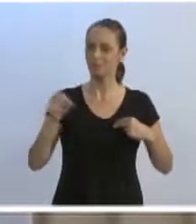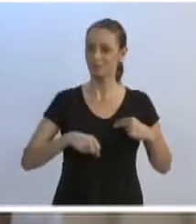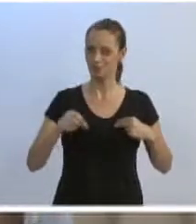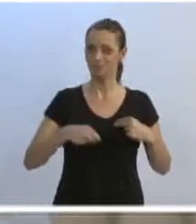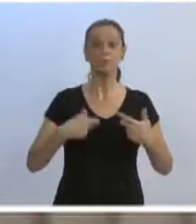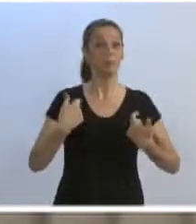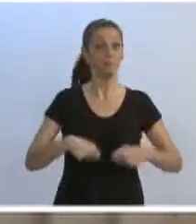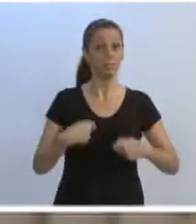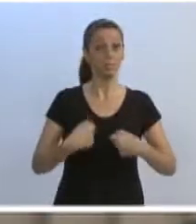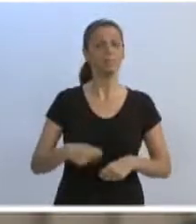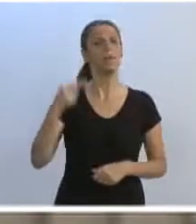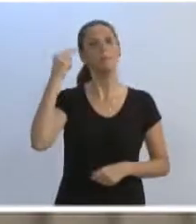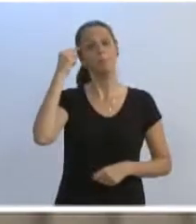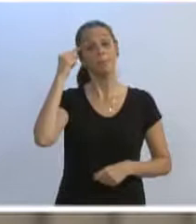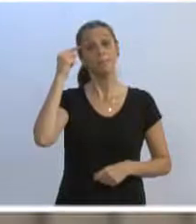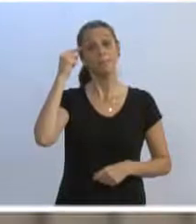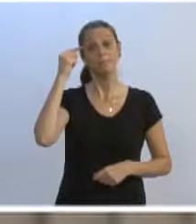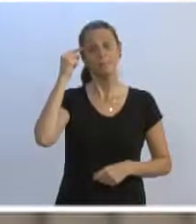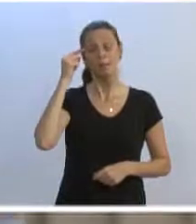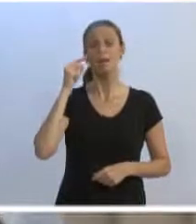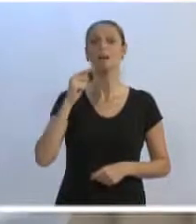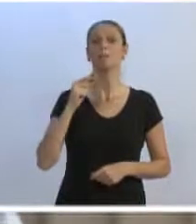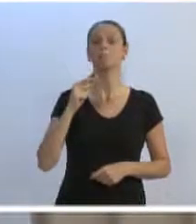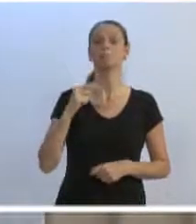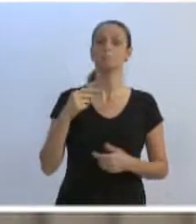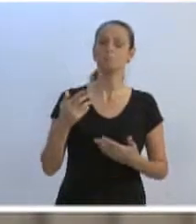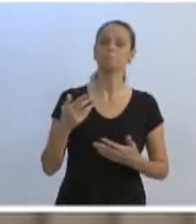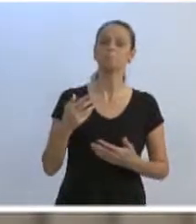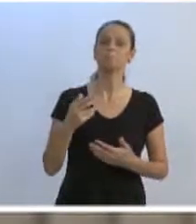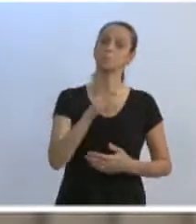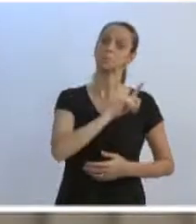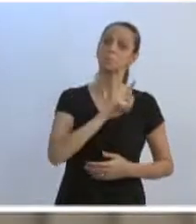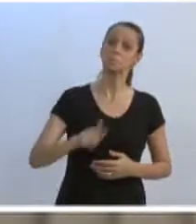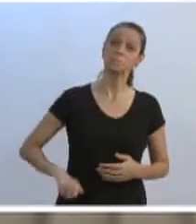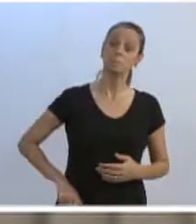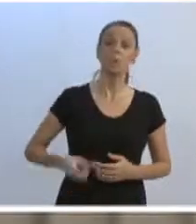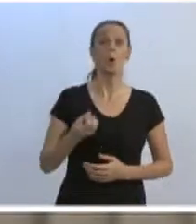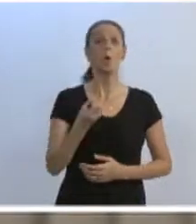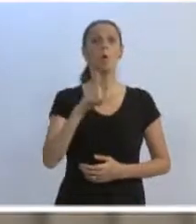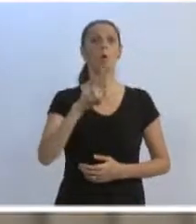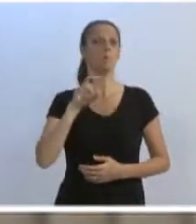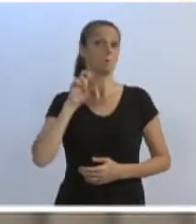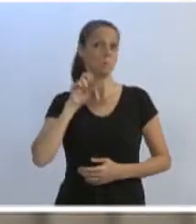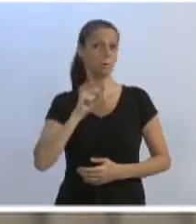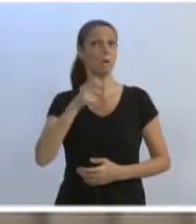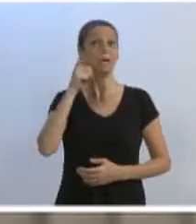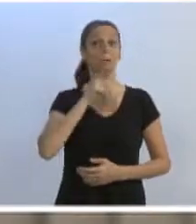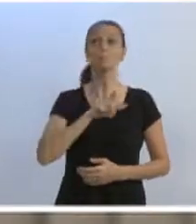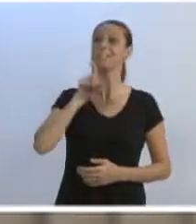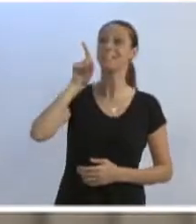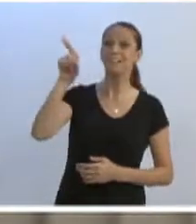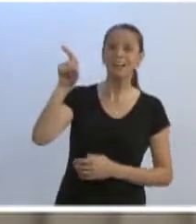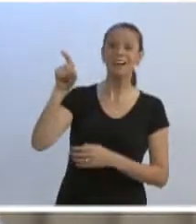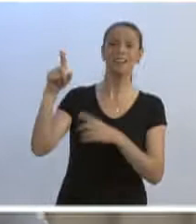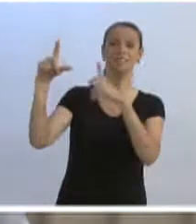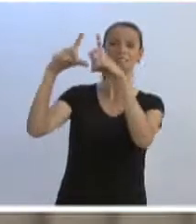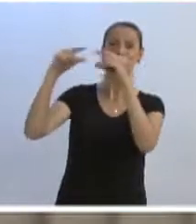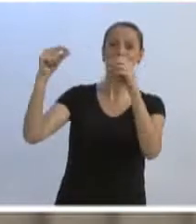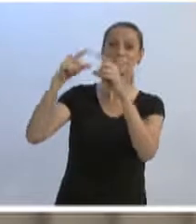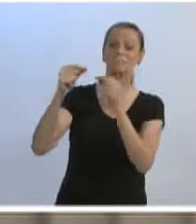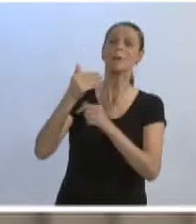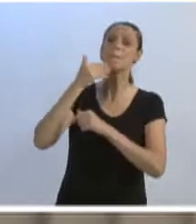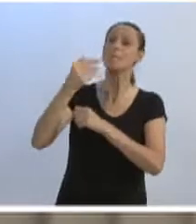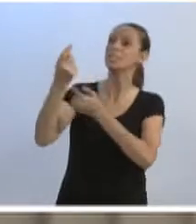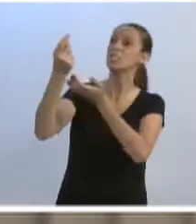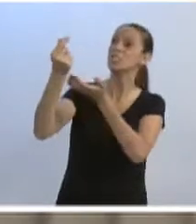pensar em encaminhá-los, governador ou senador, para que possa buscar recursos para a nossa cidade, para a gente continuar crescendo cada